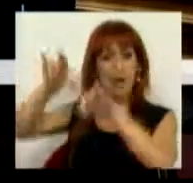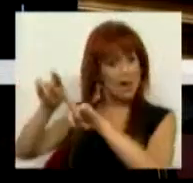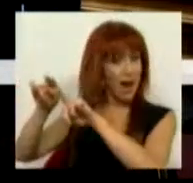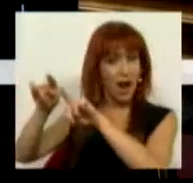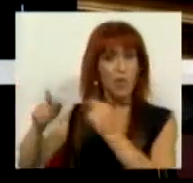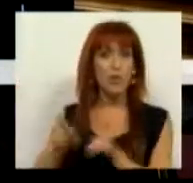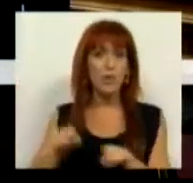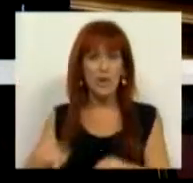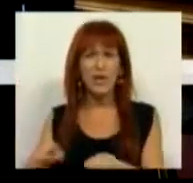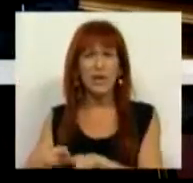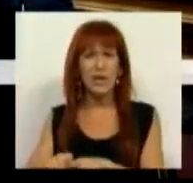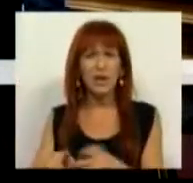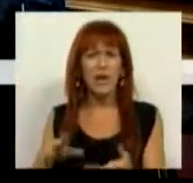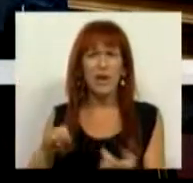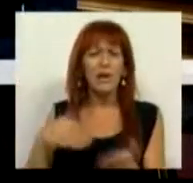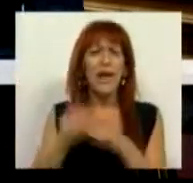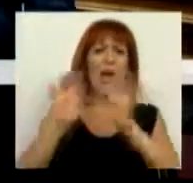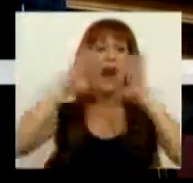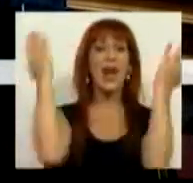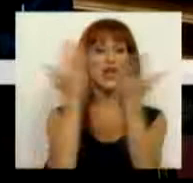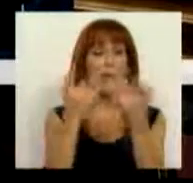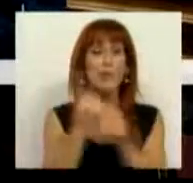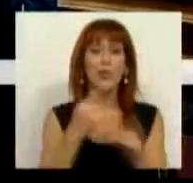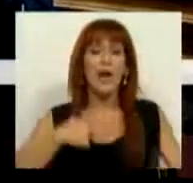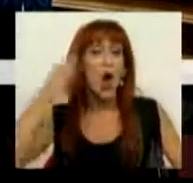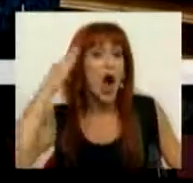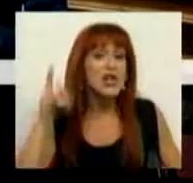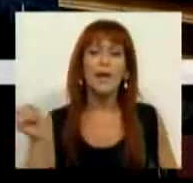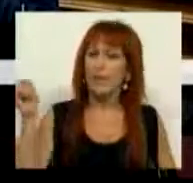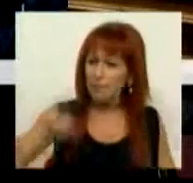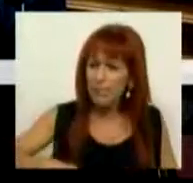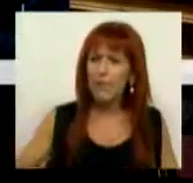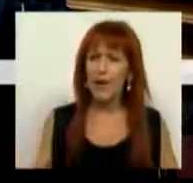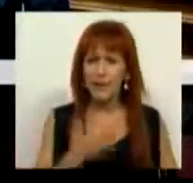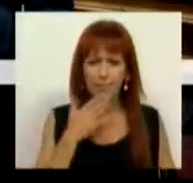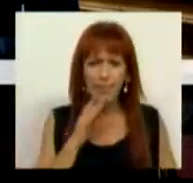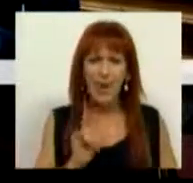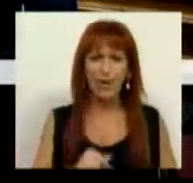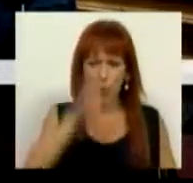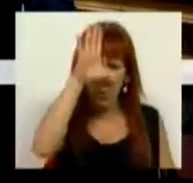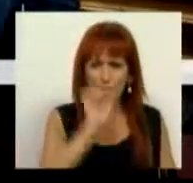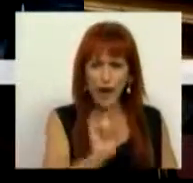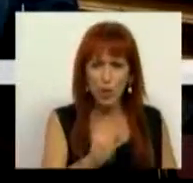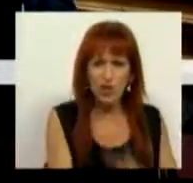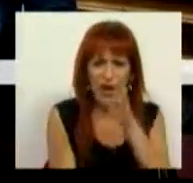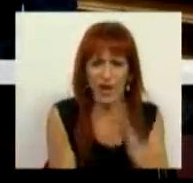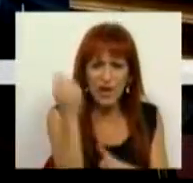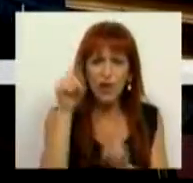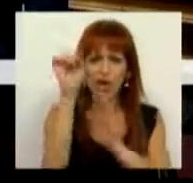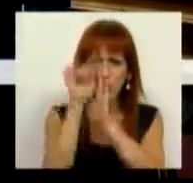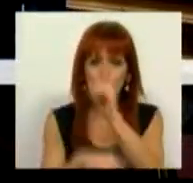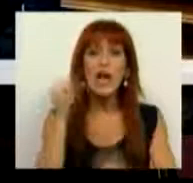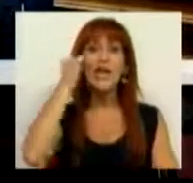sendo que para já este nosso projeto é geral, porque consideramos que também depende muito do Governo a criação deste